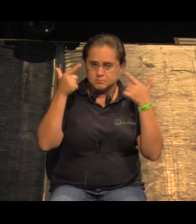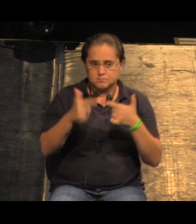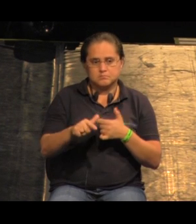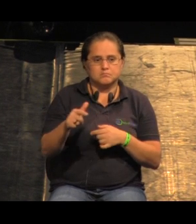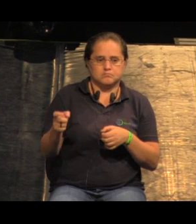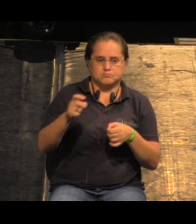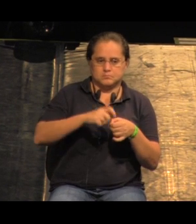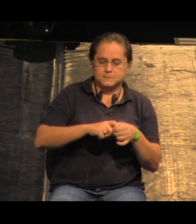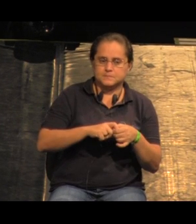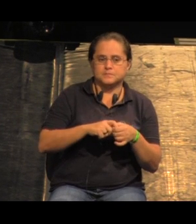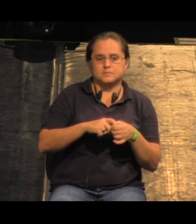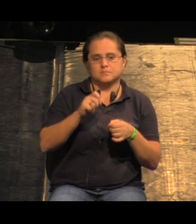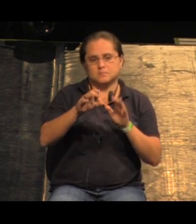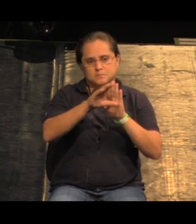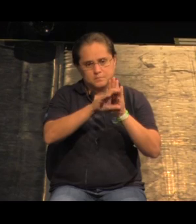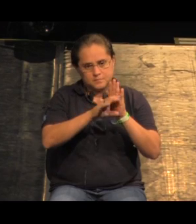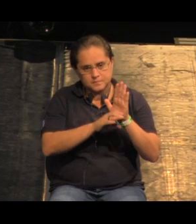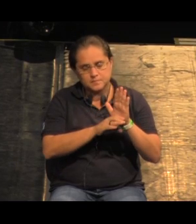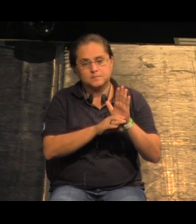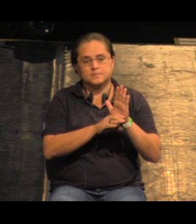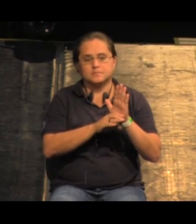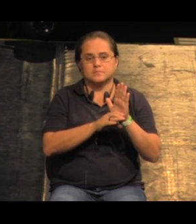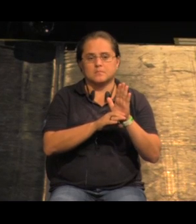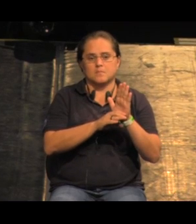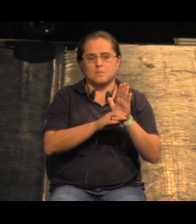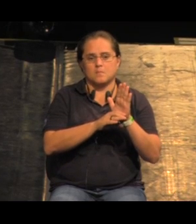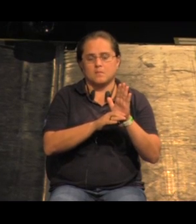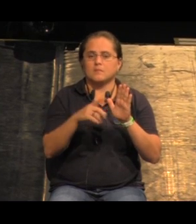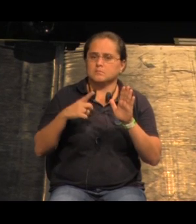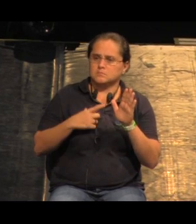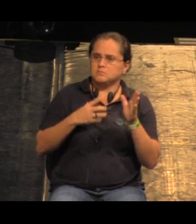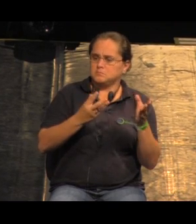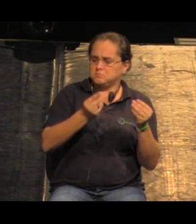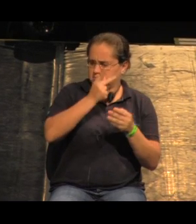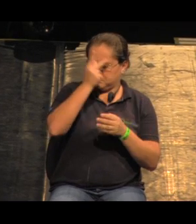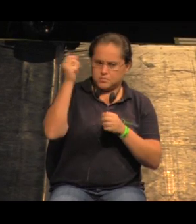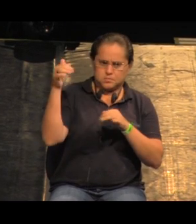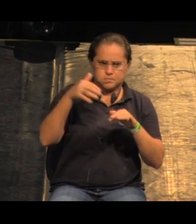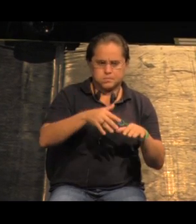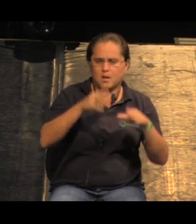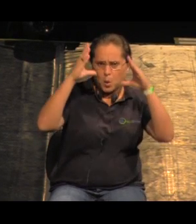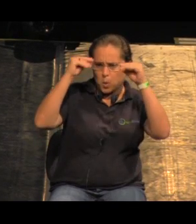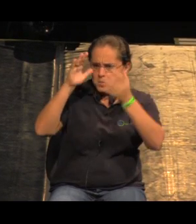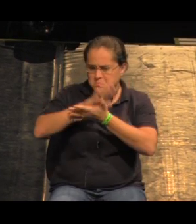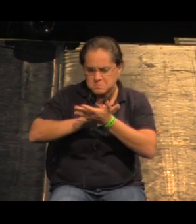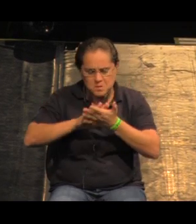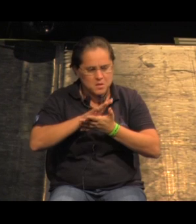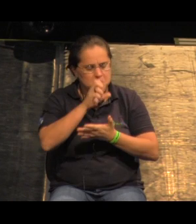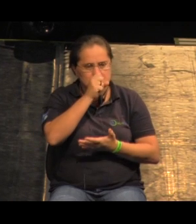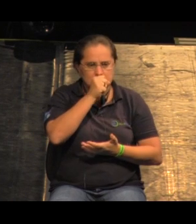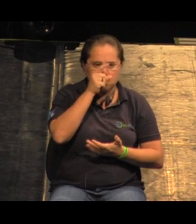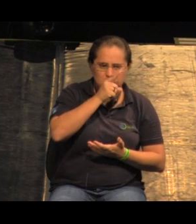desses lugares que tem uma característica de ser de ter muita gente durante o dia e ninguém à noite ou no fim de semana